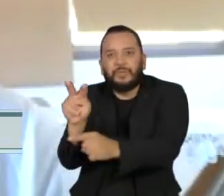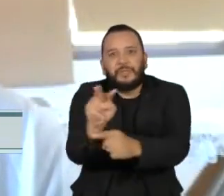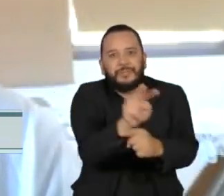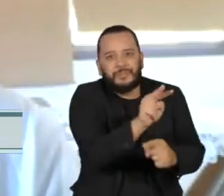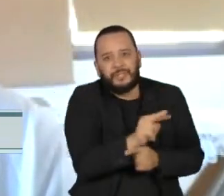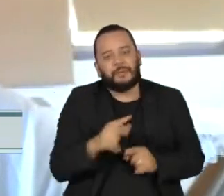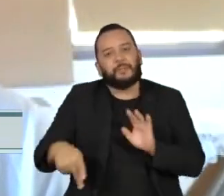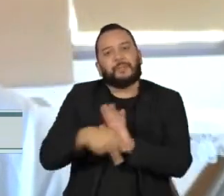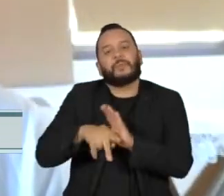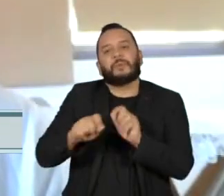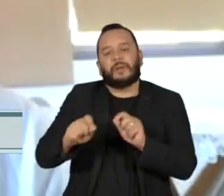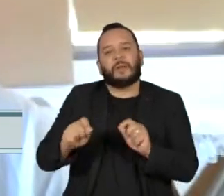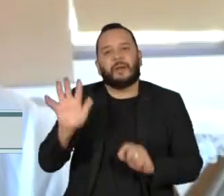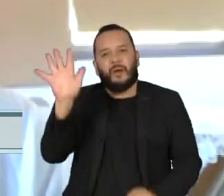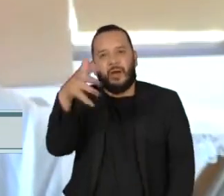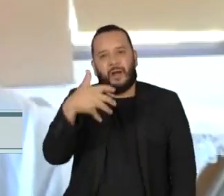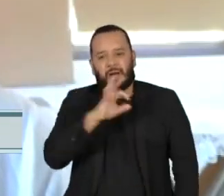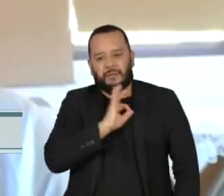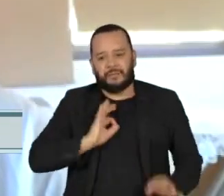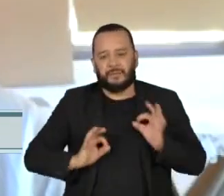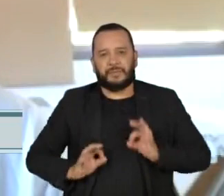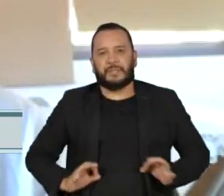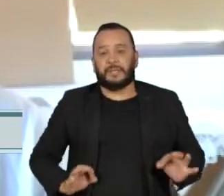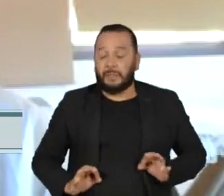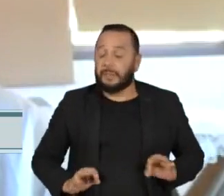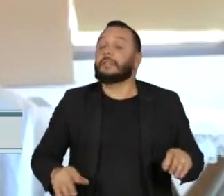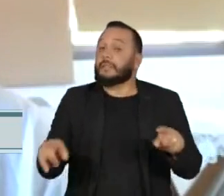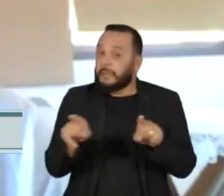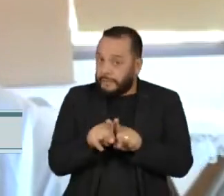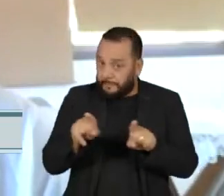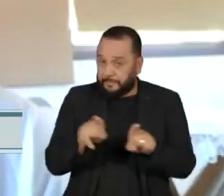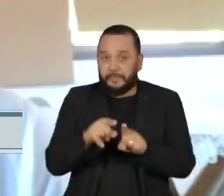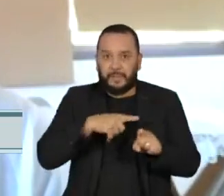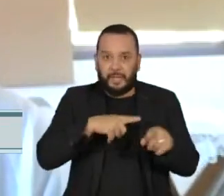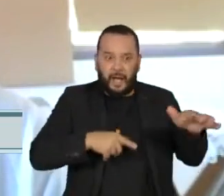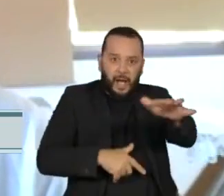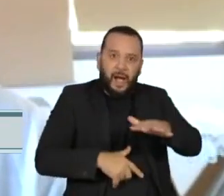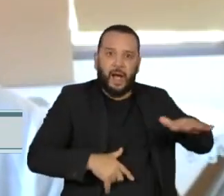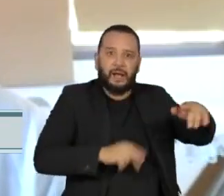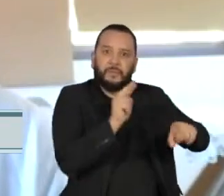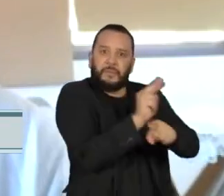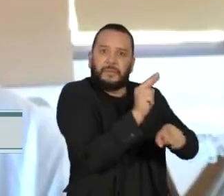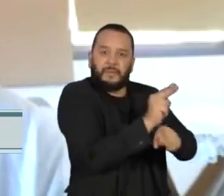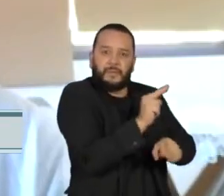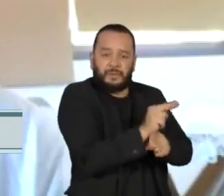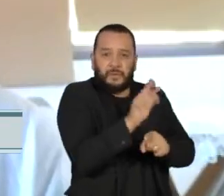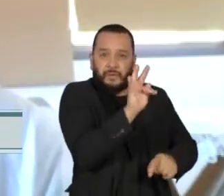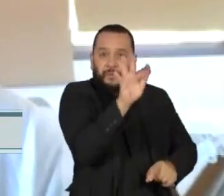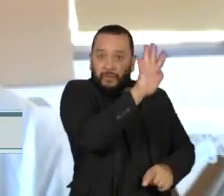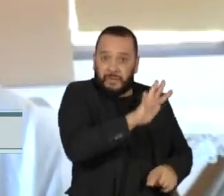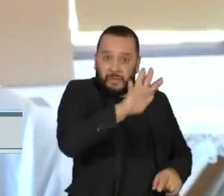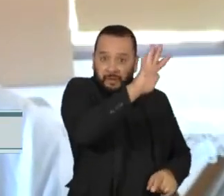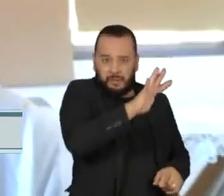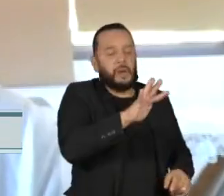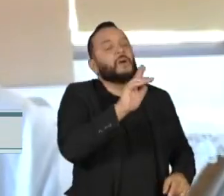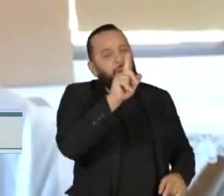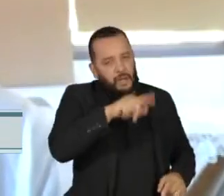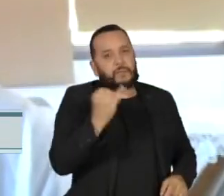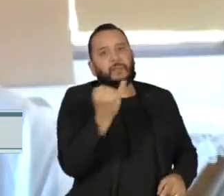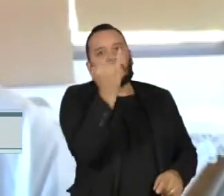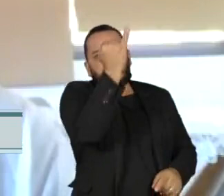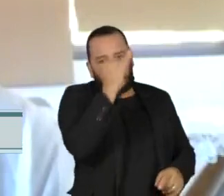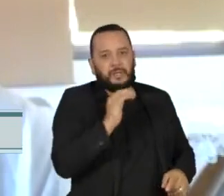Além disso, que as unidades de conservação federais têm um papel extremamente importante para manter a maior